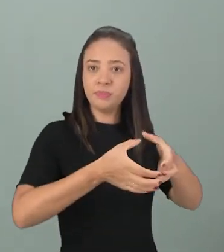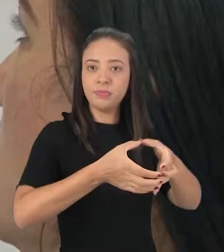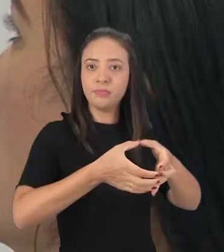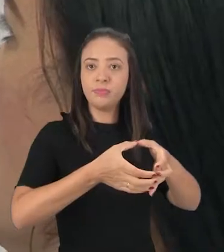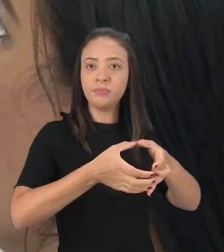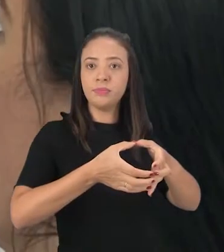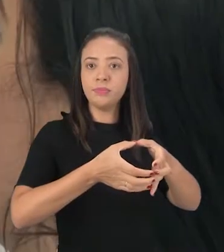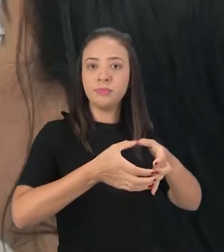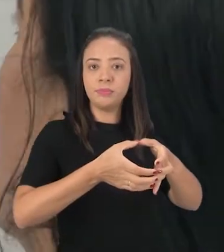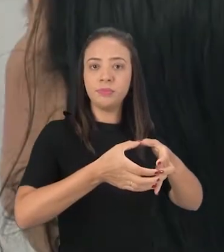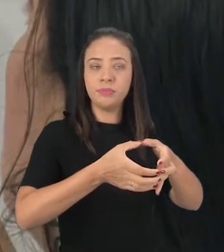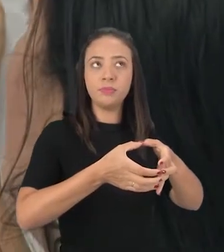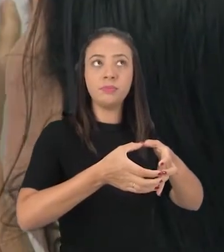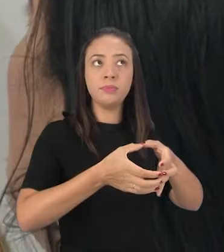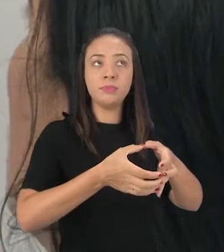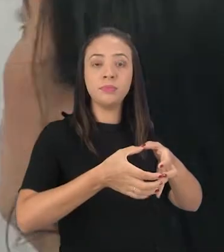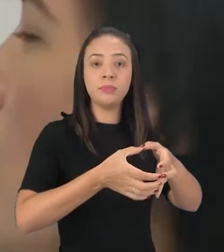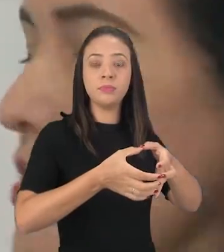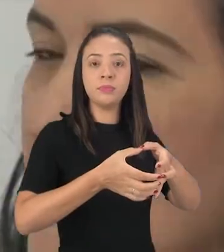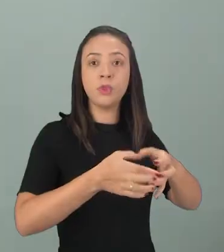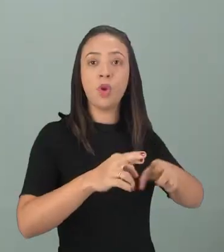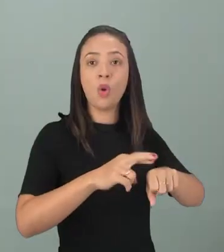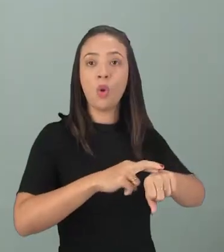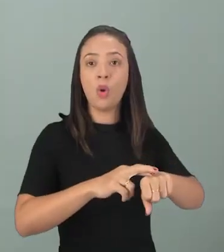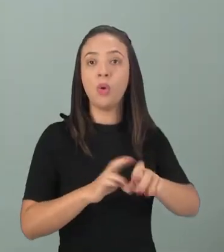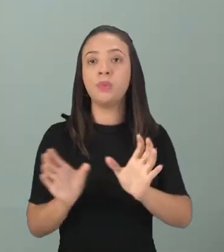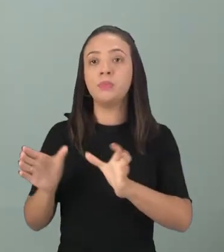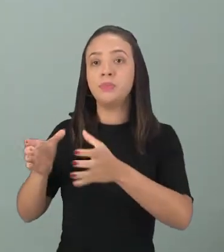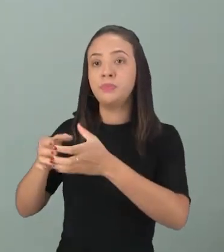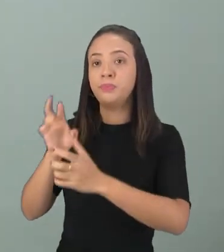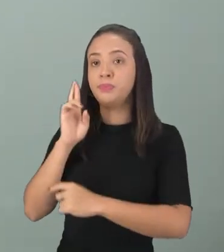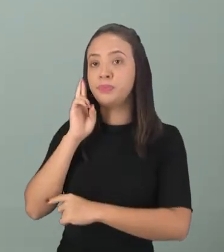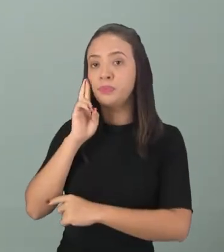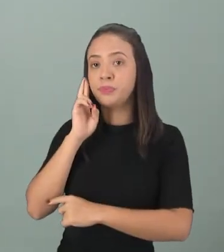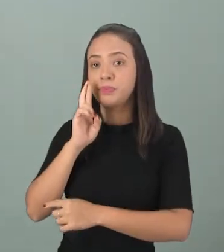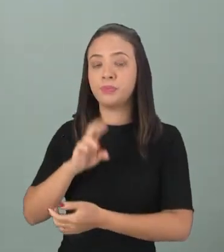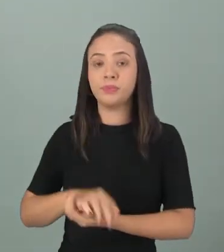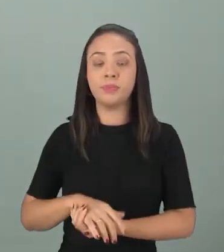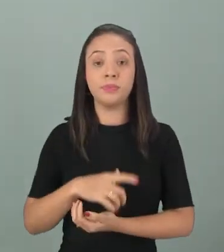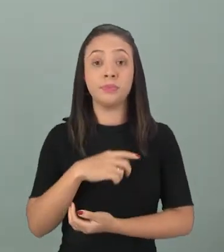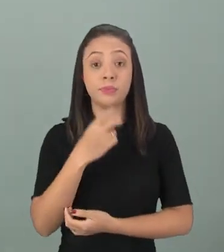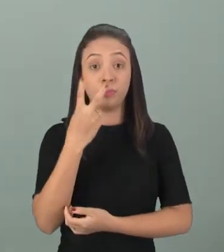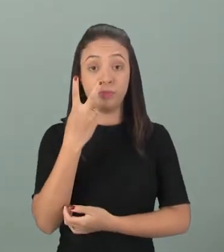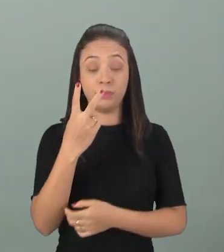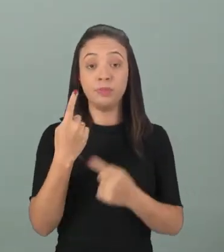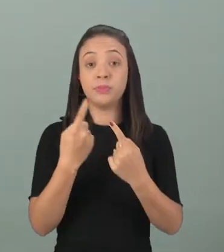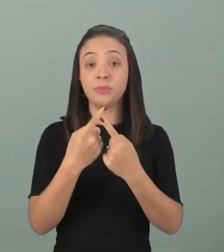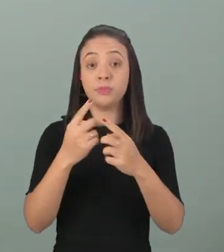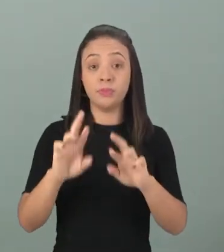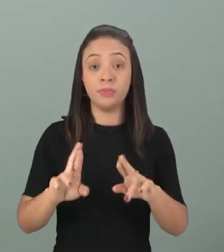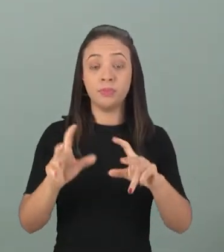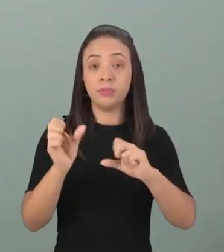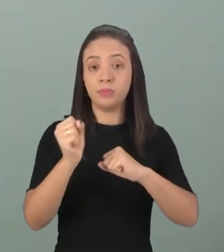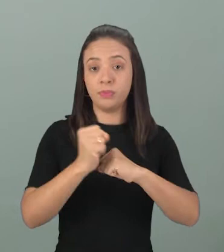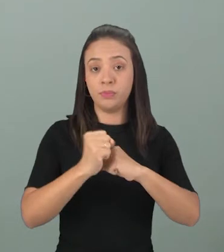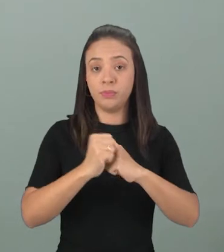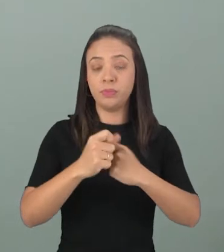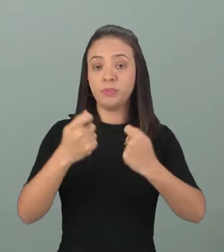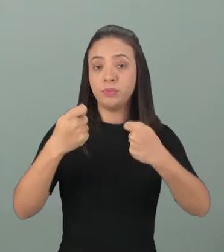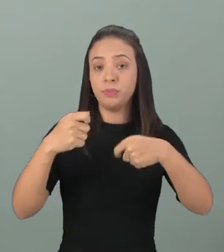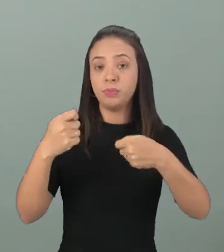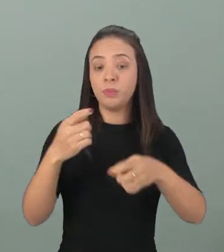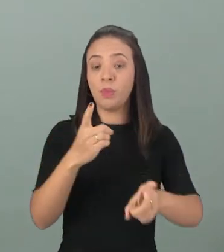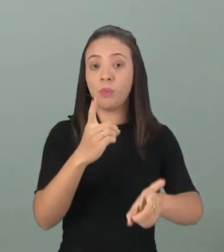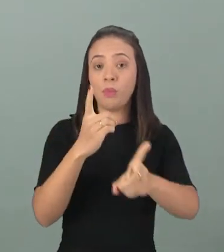viram aqui. O roxinho e o grupo rosa, tá? São dois tipos de substantivos que a gente tem que saber